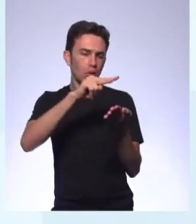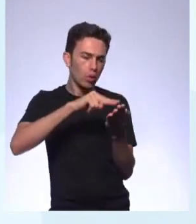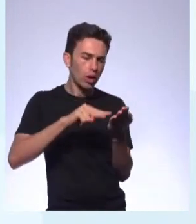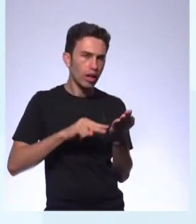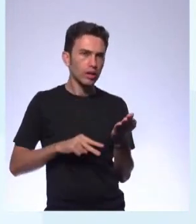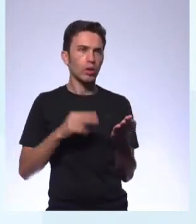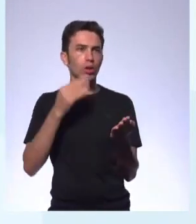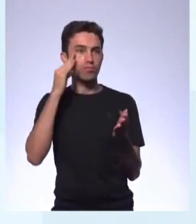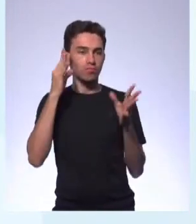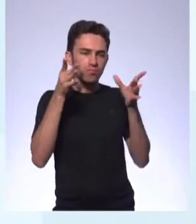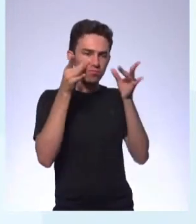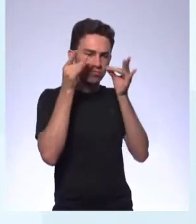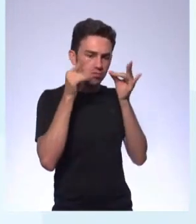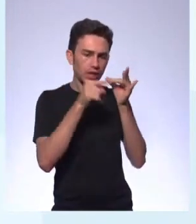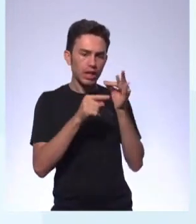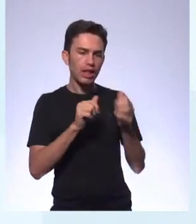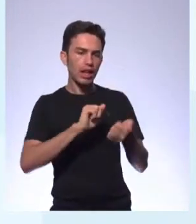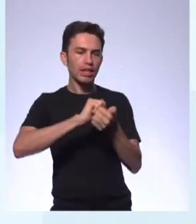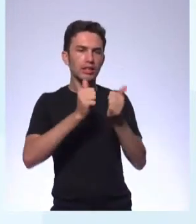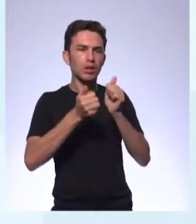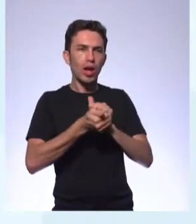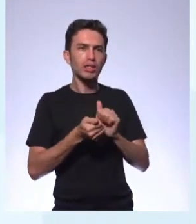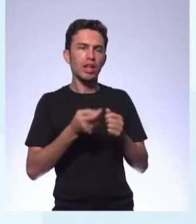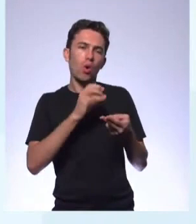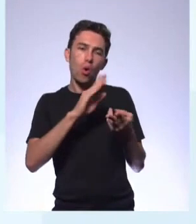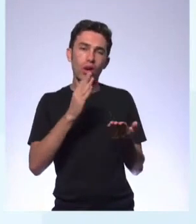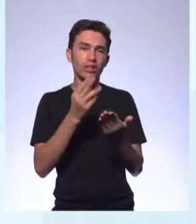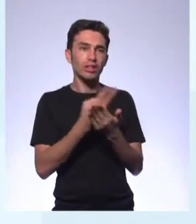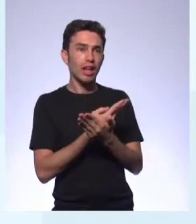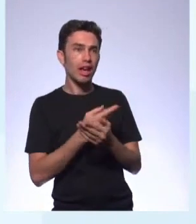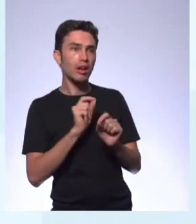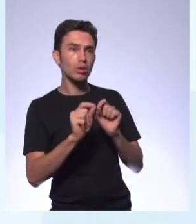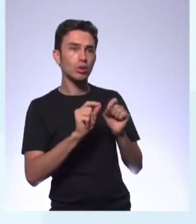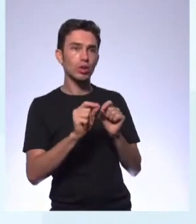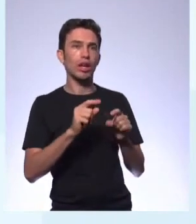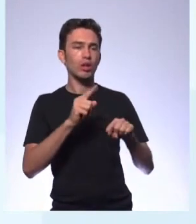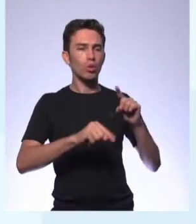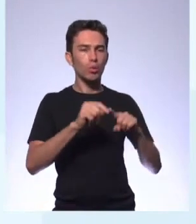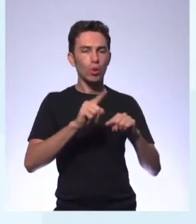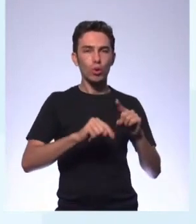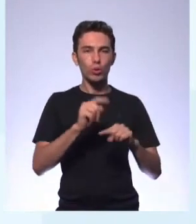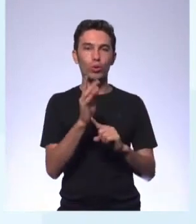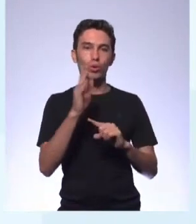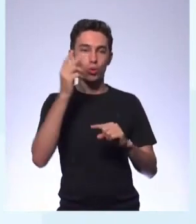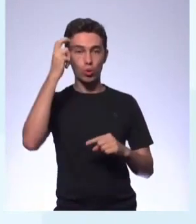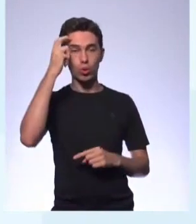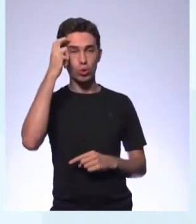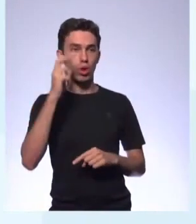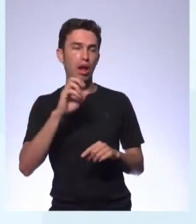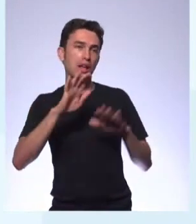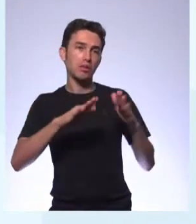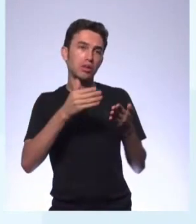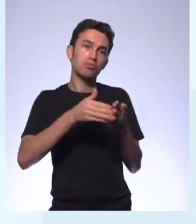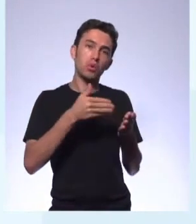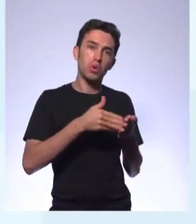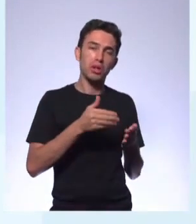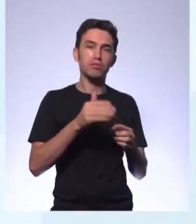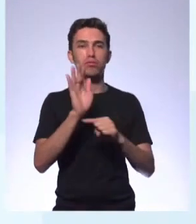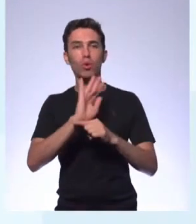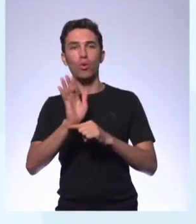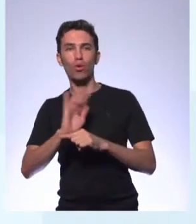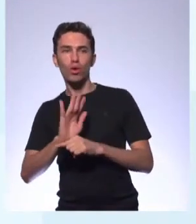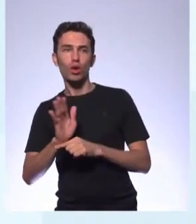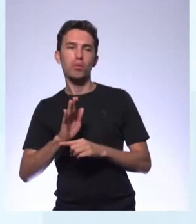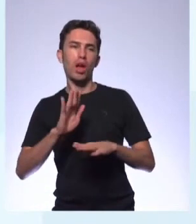atentando para as qualidades e ou deficiências de um produto cultural, que pode ser um livro, um filme,